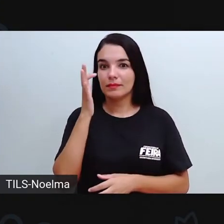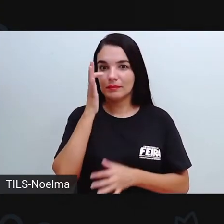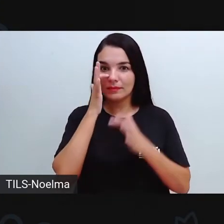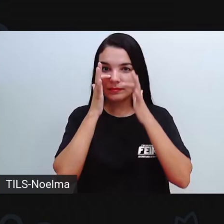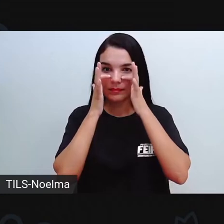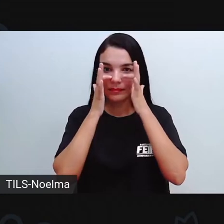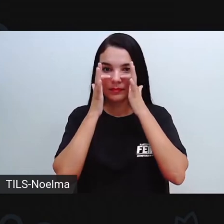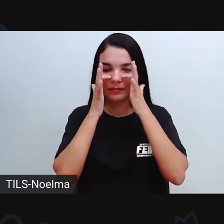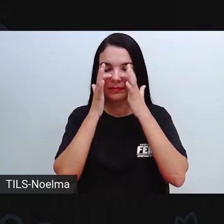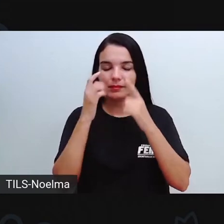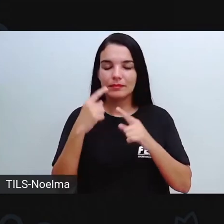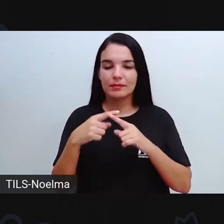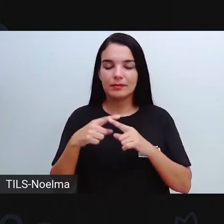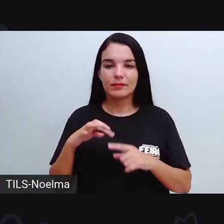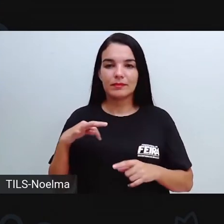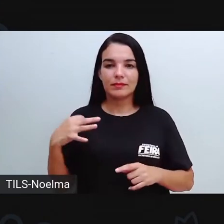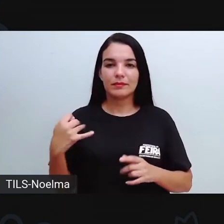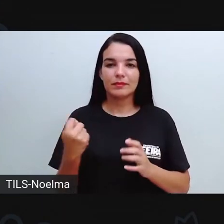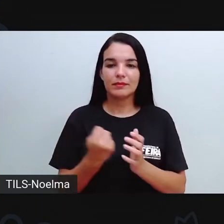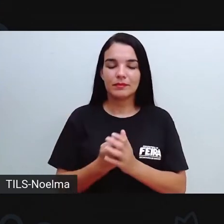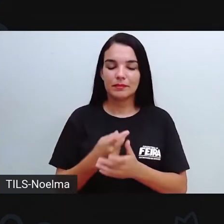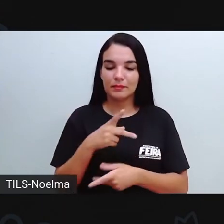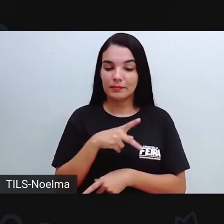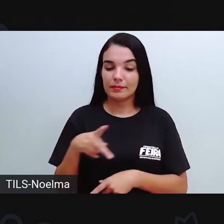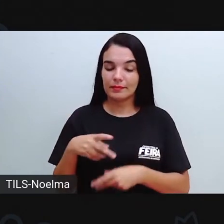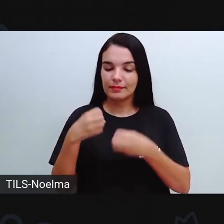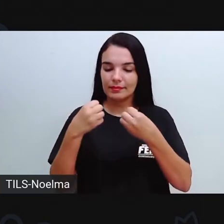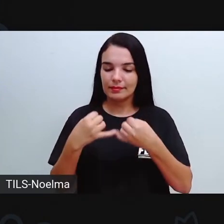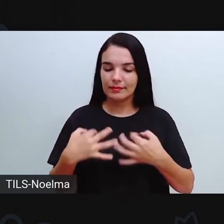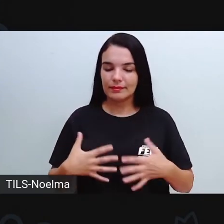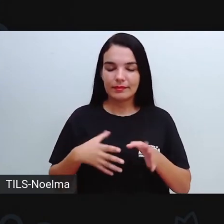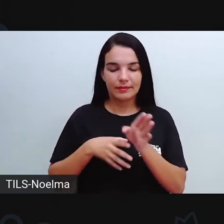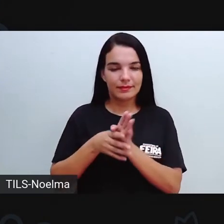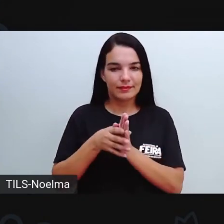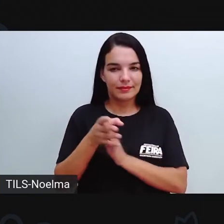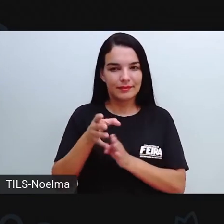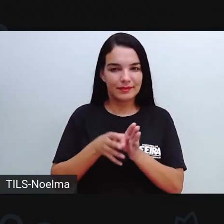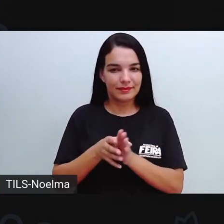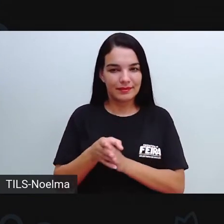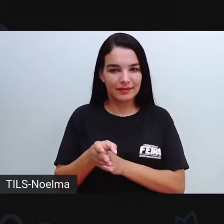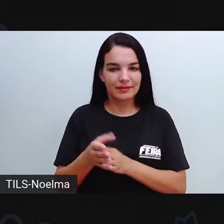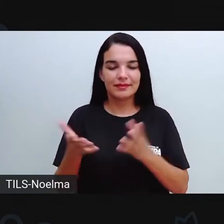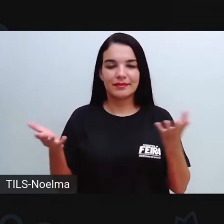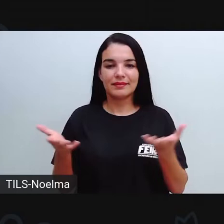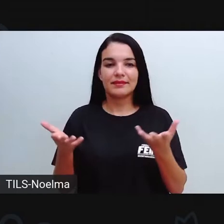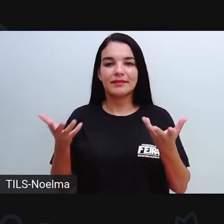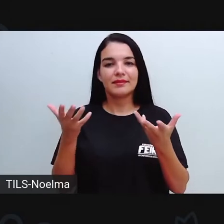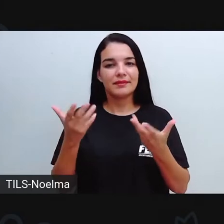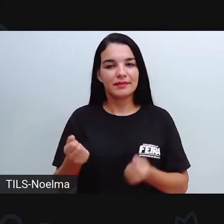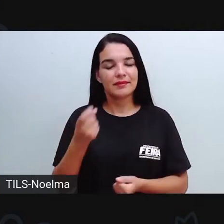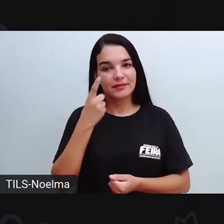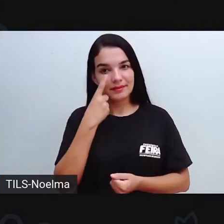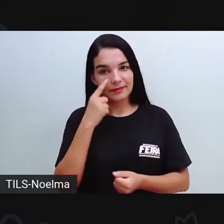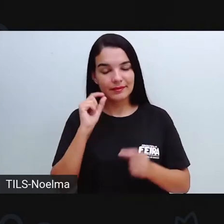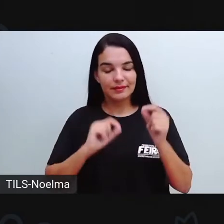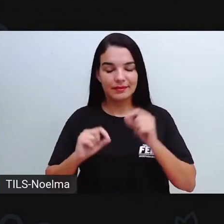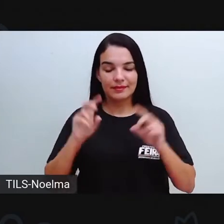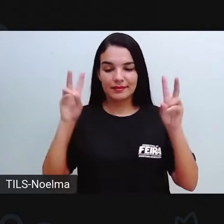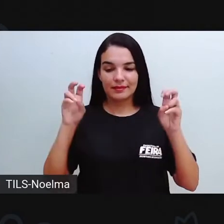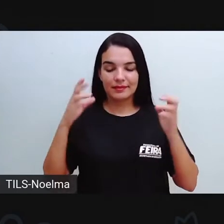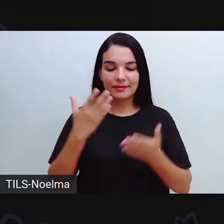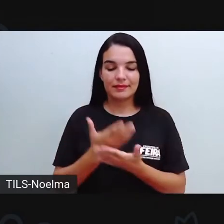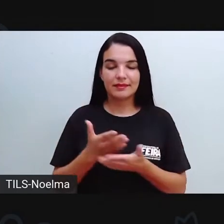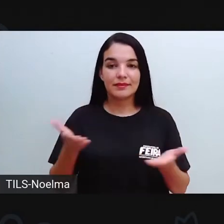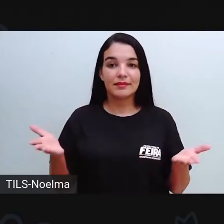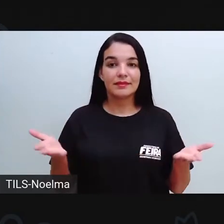proveito de tudo que a Pó vai explicar, de tudo que a Pó vai falar. Vamos saber então sobre o que nós estudaremos na